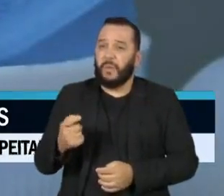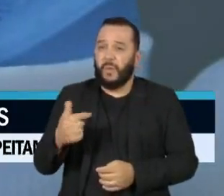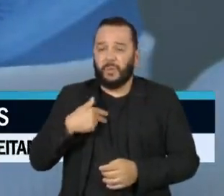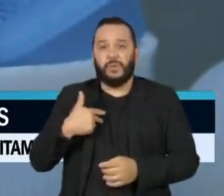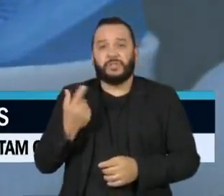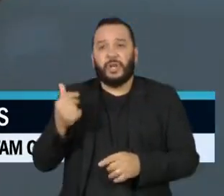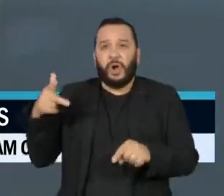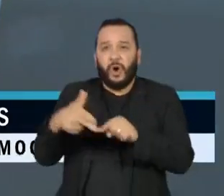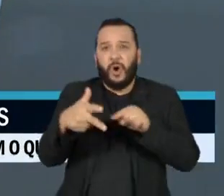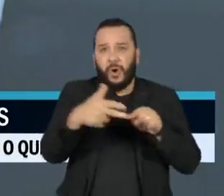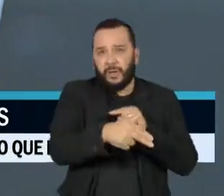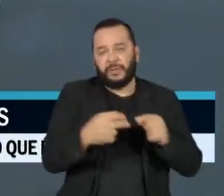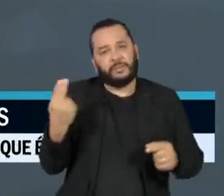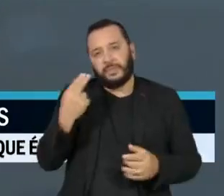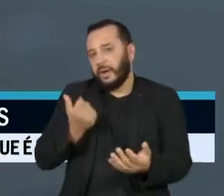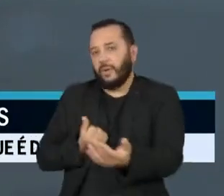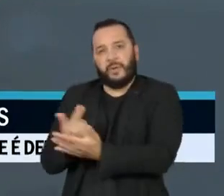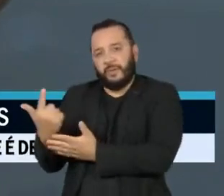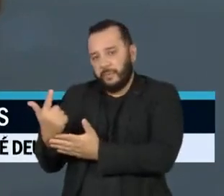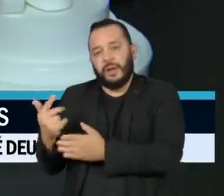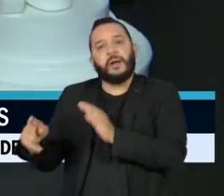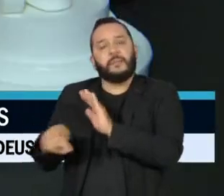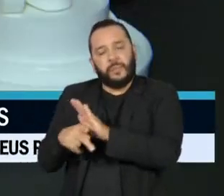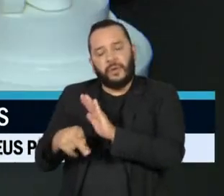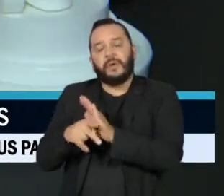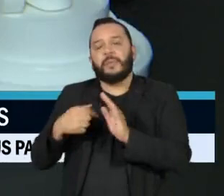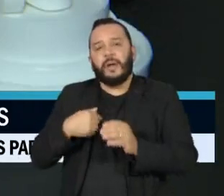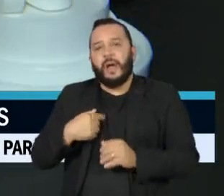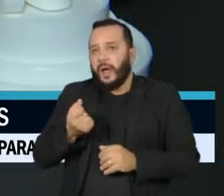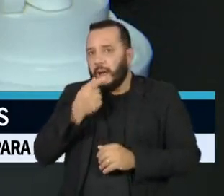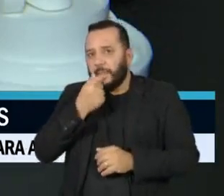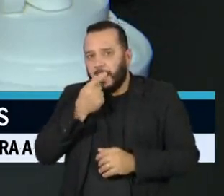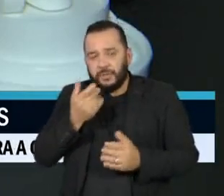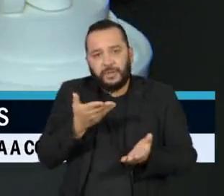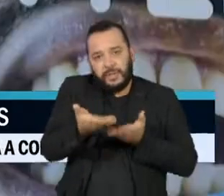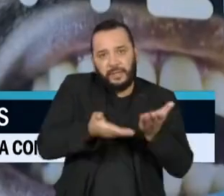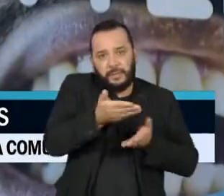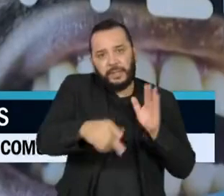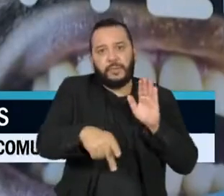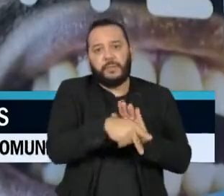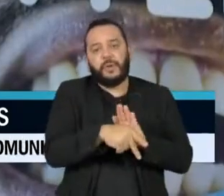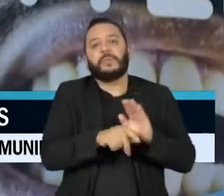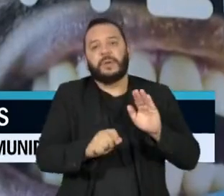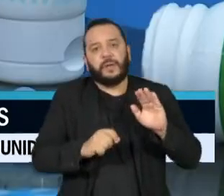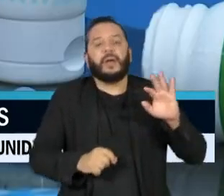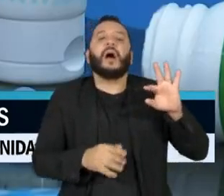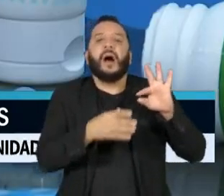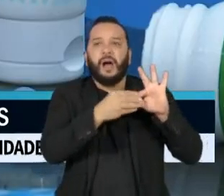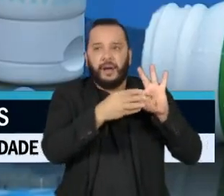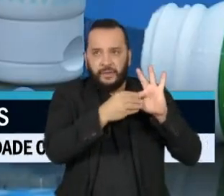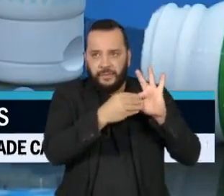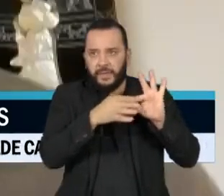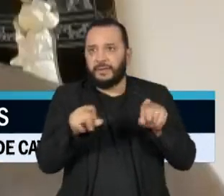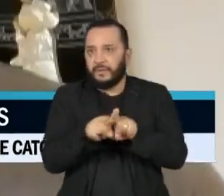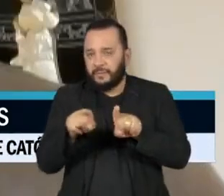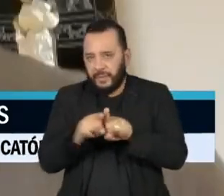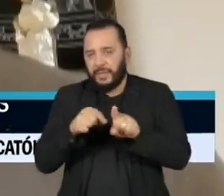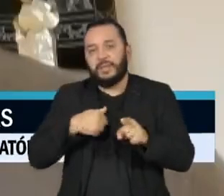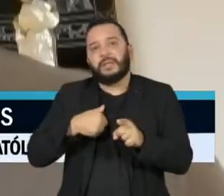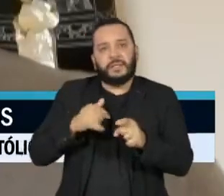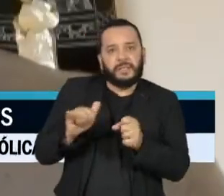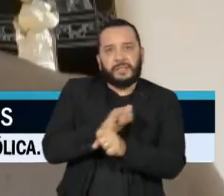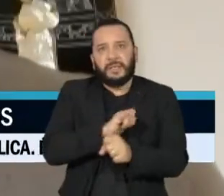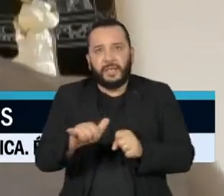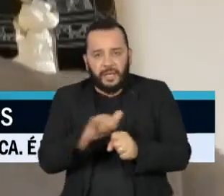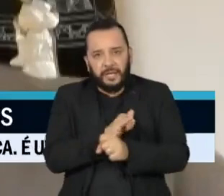ameaça iniciativas como a compra de medicamentos antirretrovirais para pessoas que vivem com HIV e estratégias de prevenção da doença. Em vez de